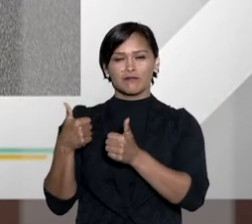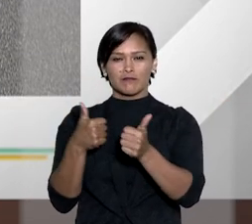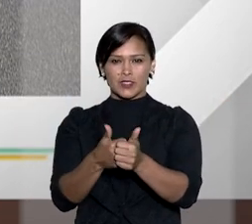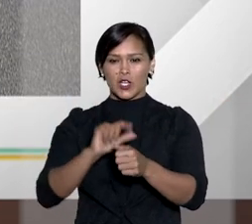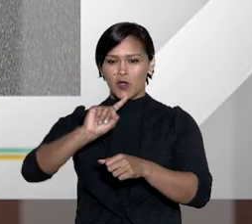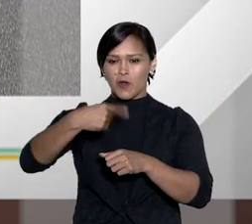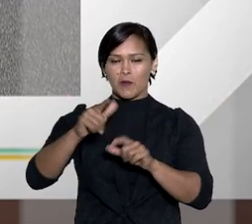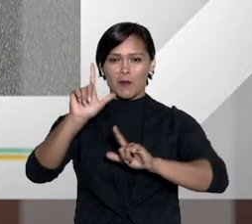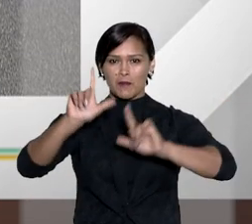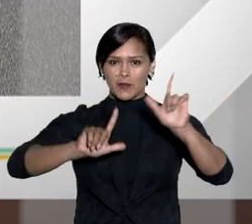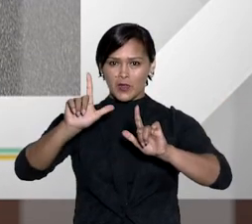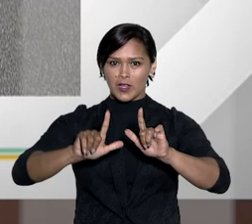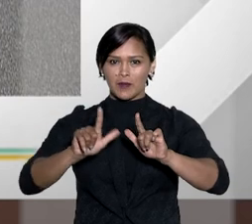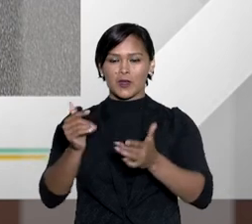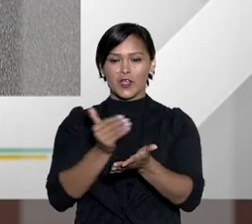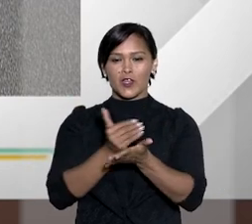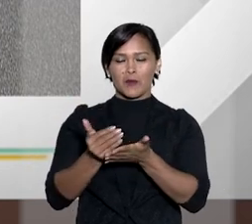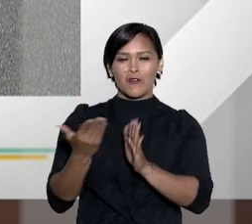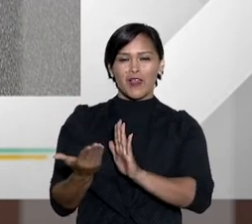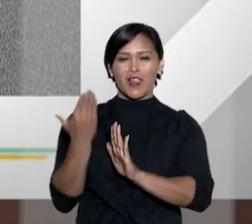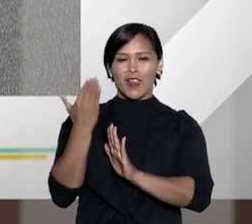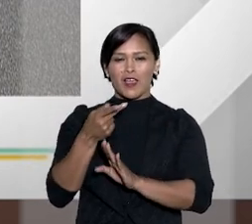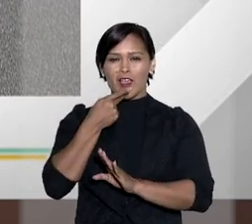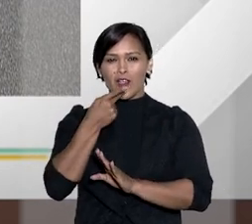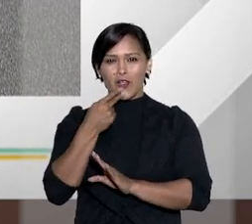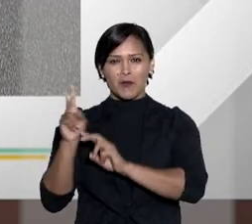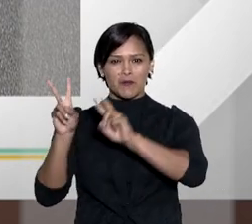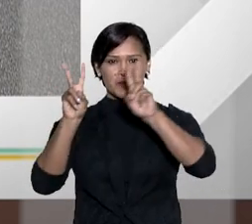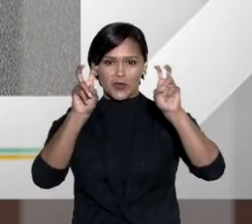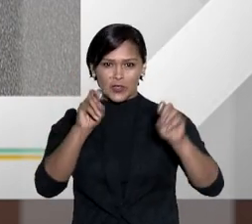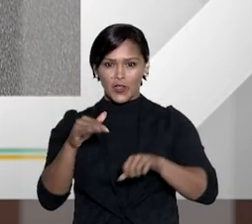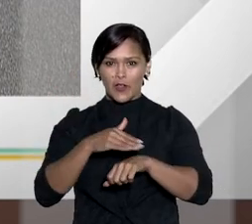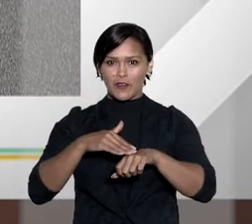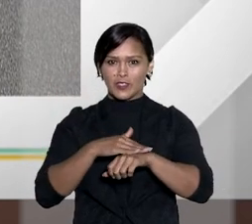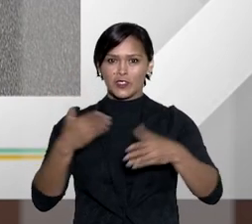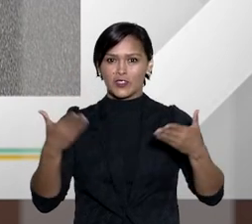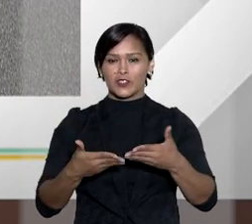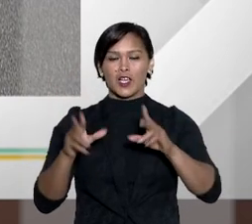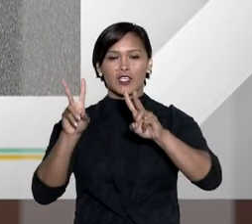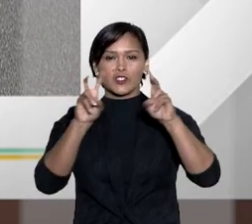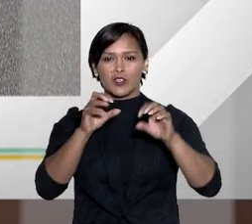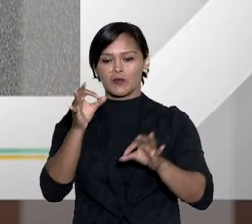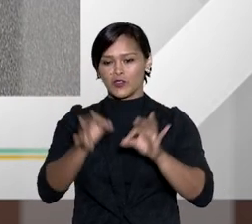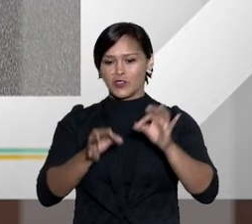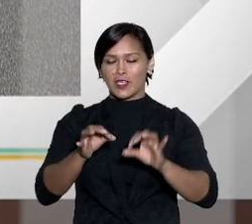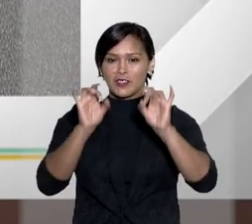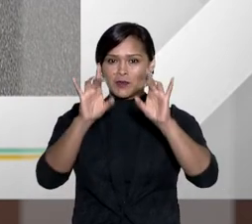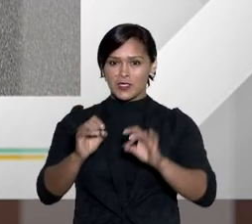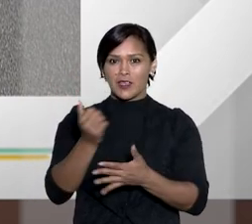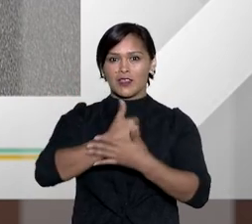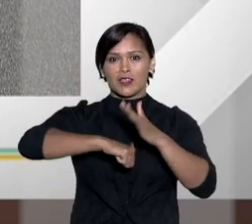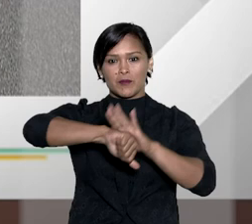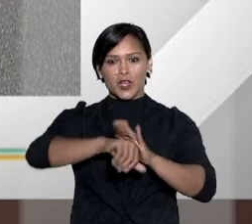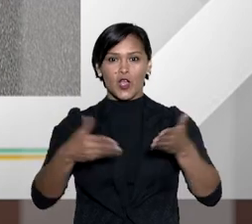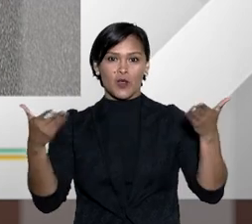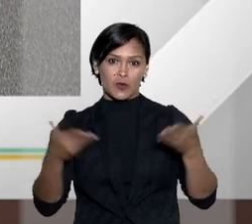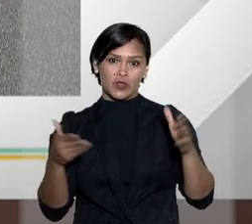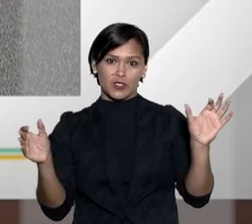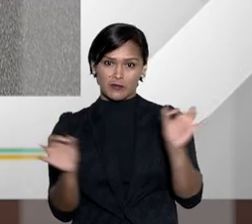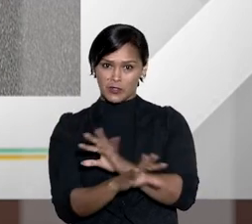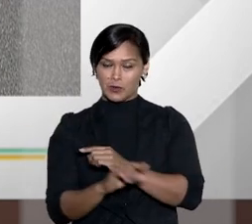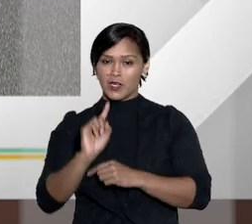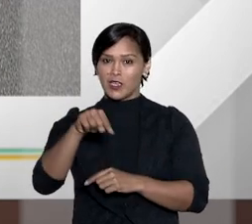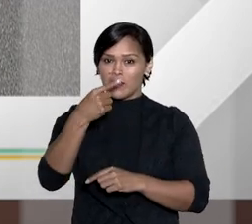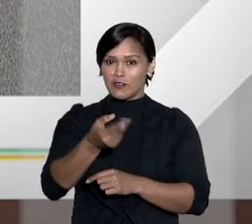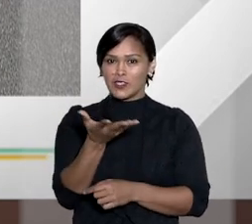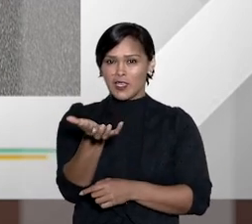eu já deixo aqui o meu convite para você acompanhar o próximo programa que como eu falei lá no comecinho da nossa conversa de hoje será sobre os